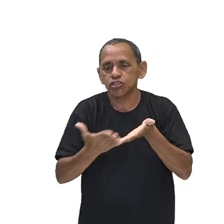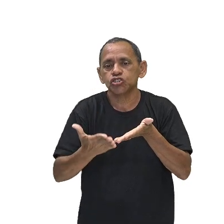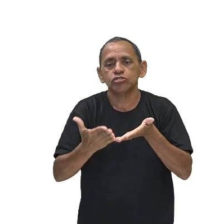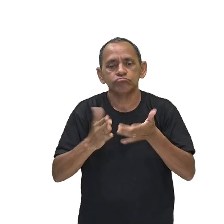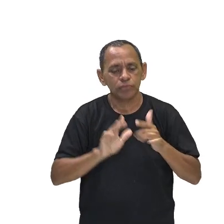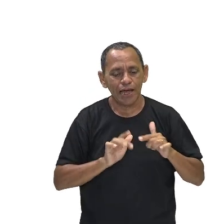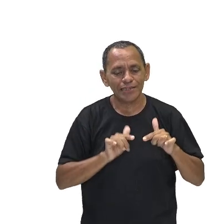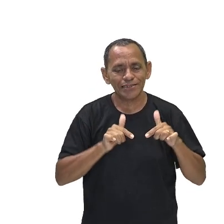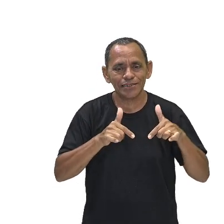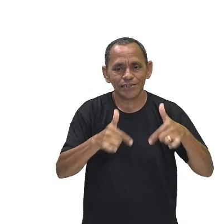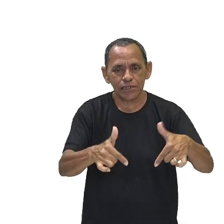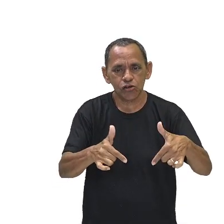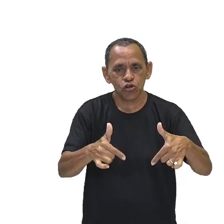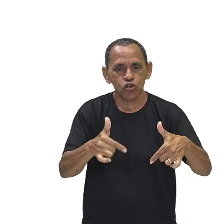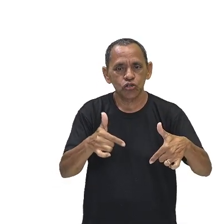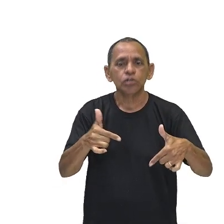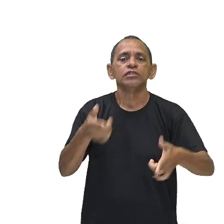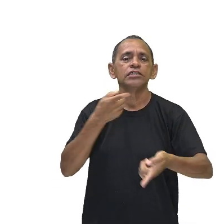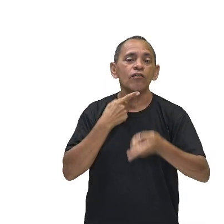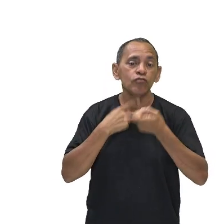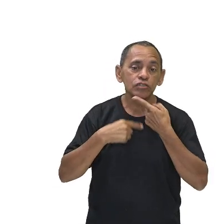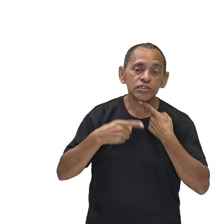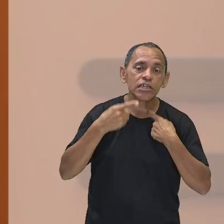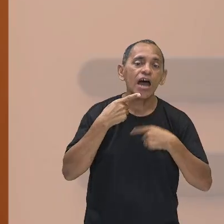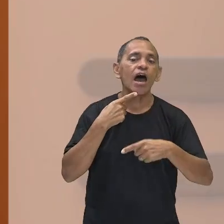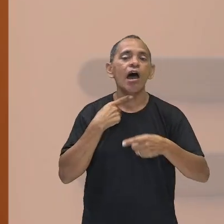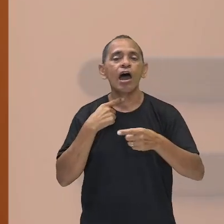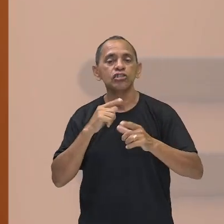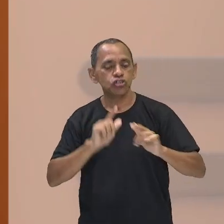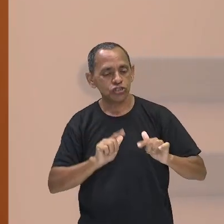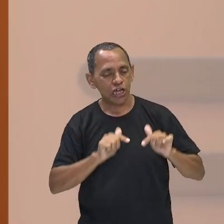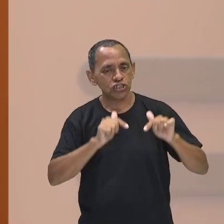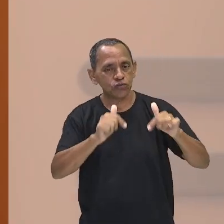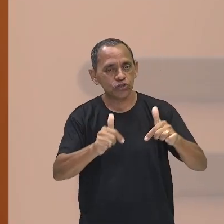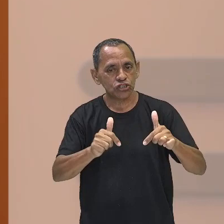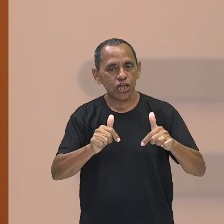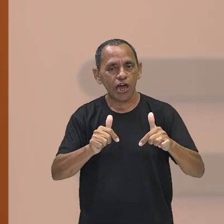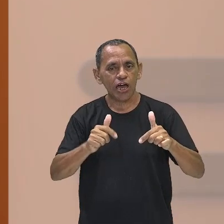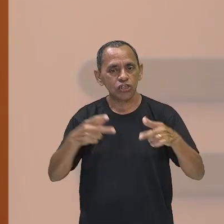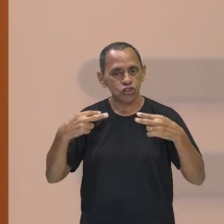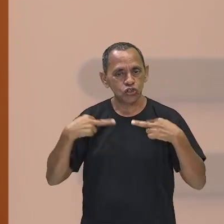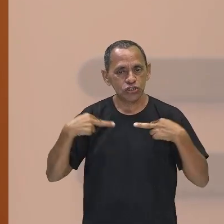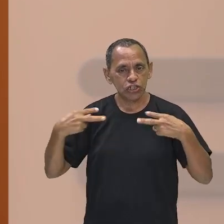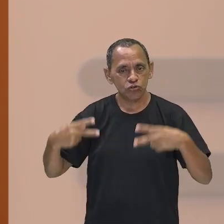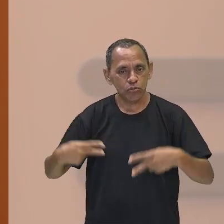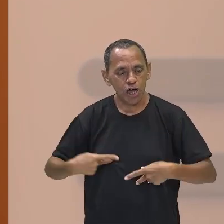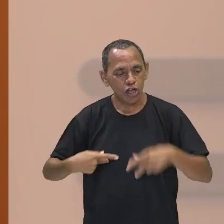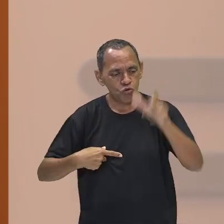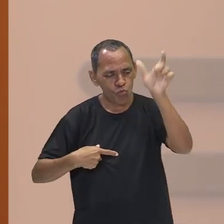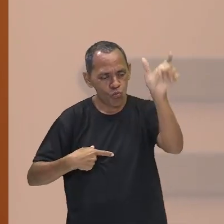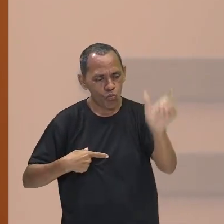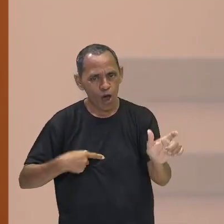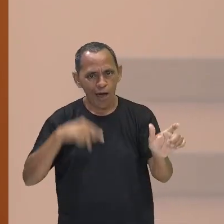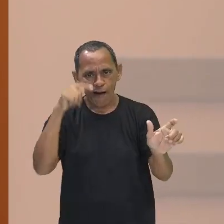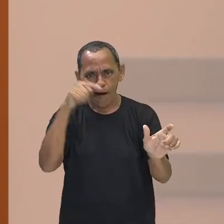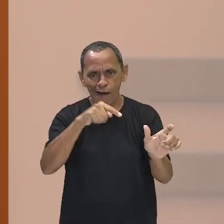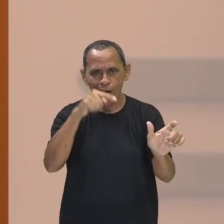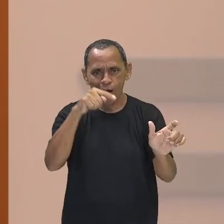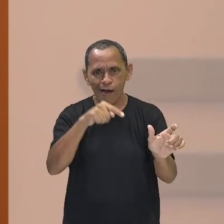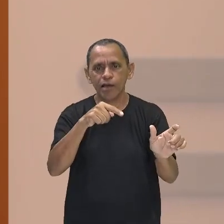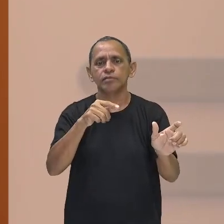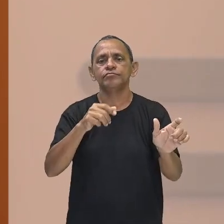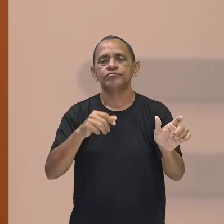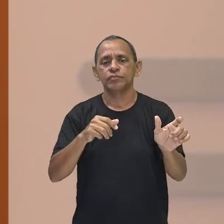atividade dos homens. Então, somos nós, é o indivíduo que vai criar, a partir das suas ações,